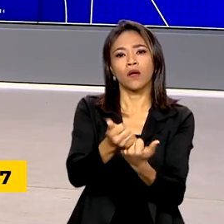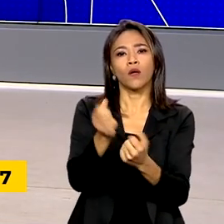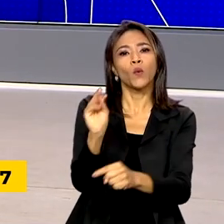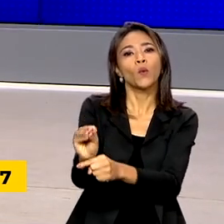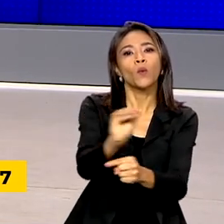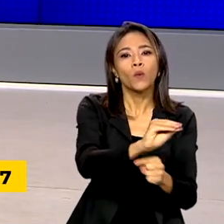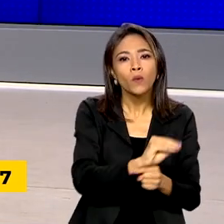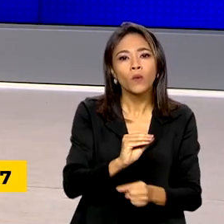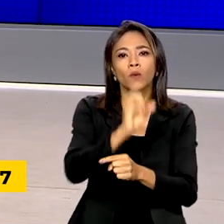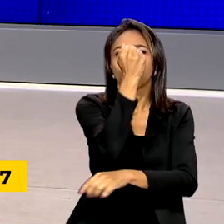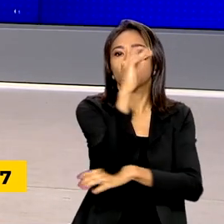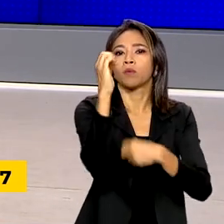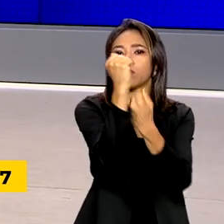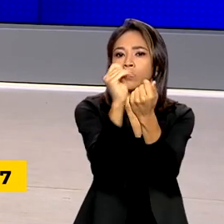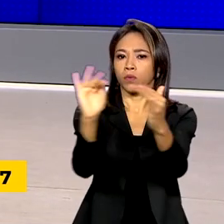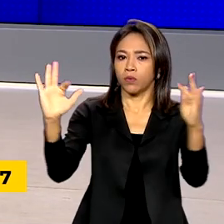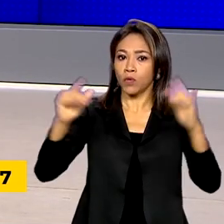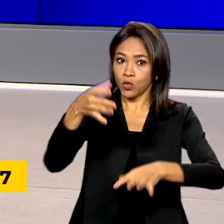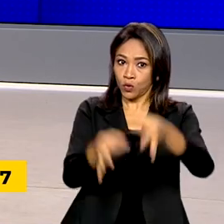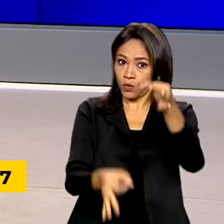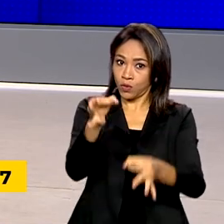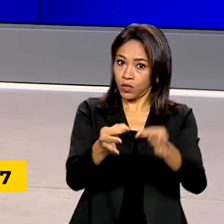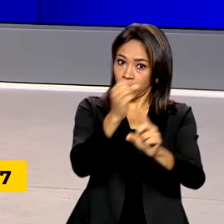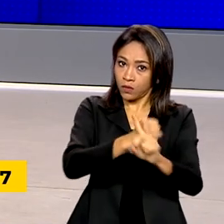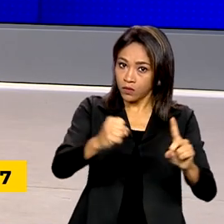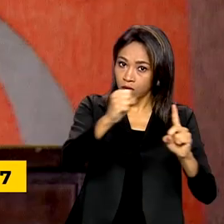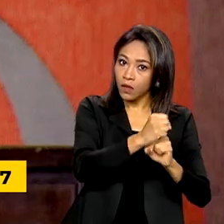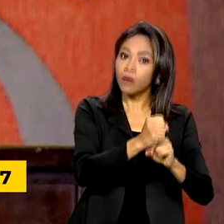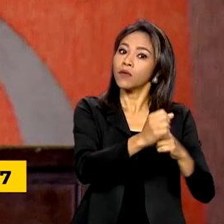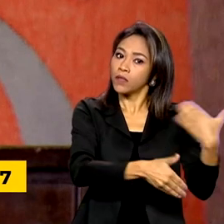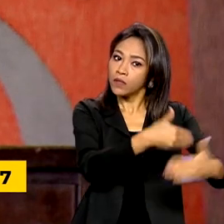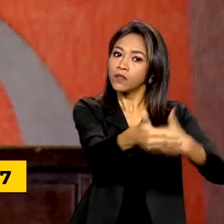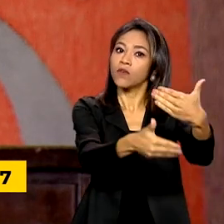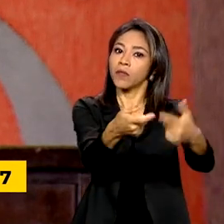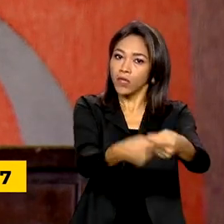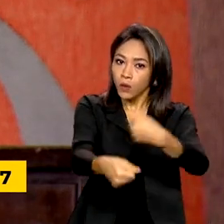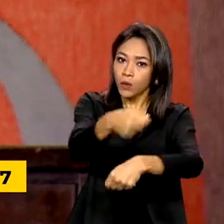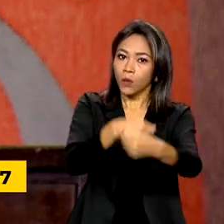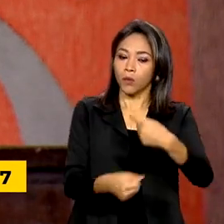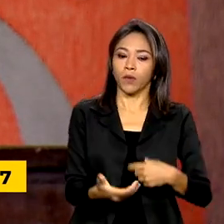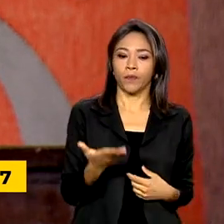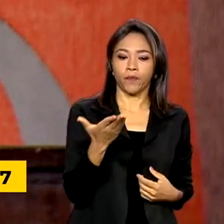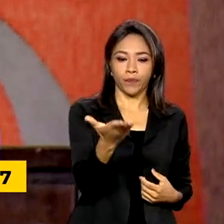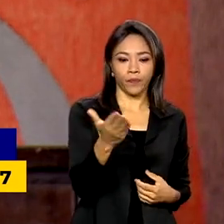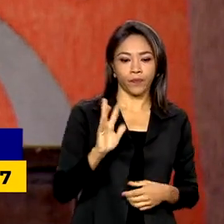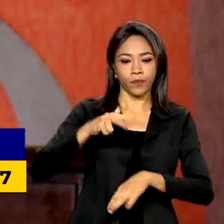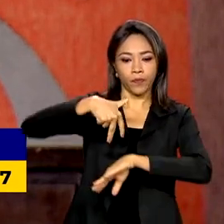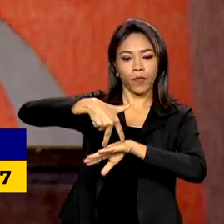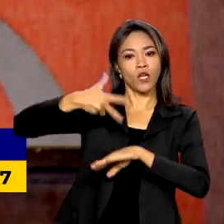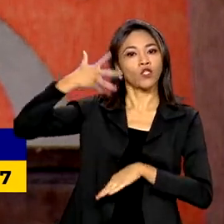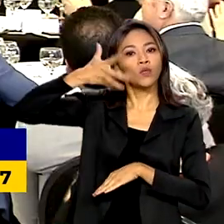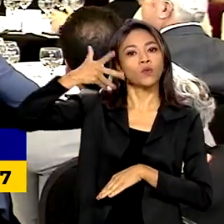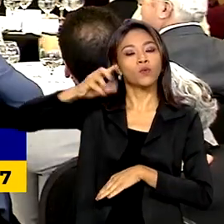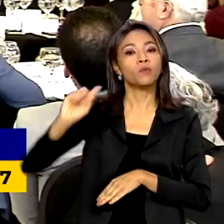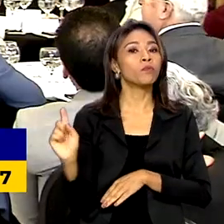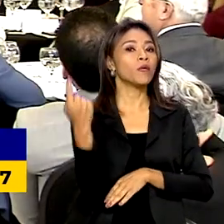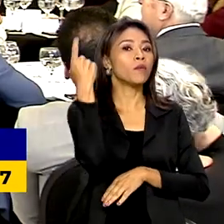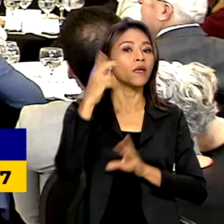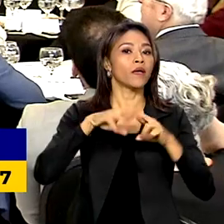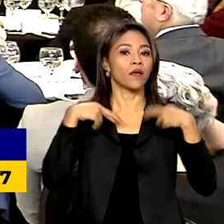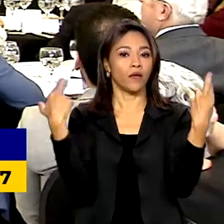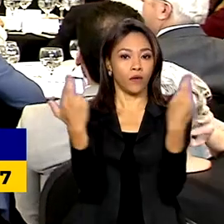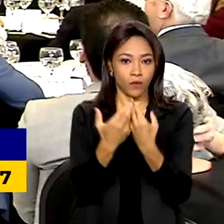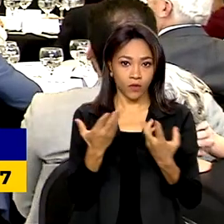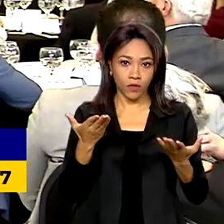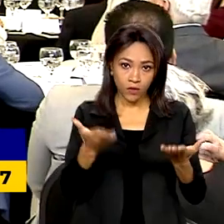ambiente com justiça social e crescimento econômico. Durante o discurso, na primeira reunião do Conselho de